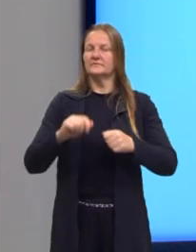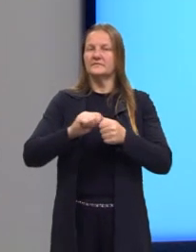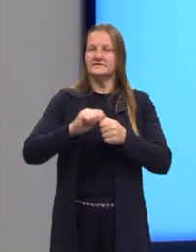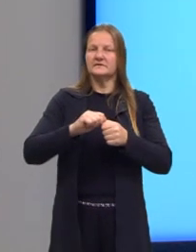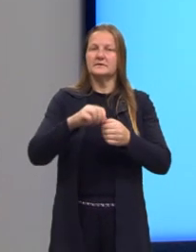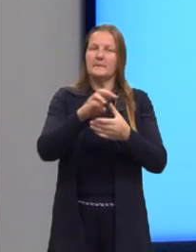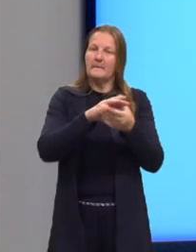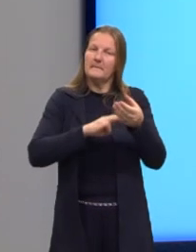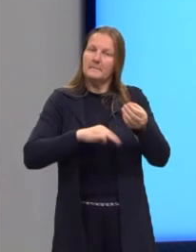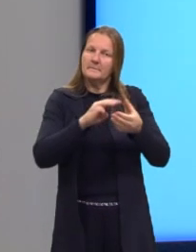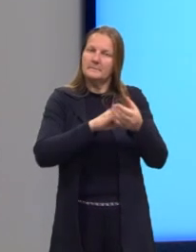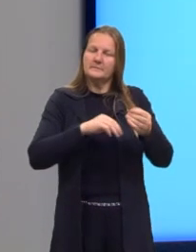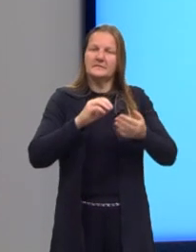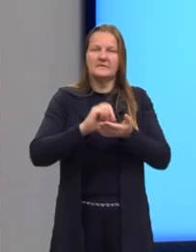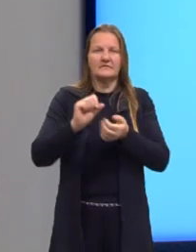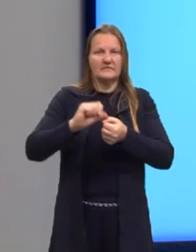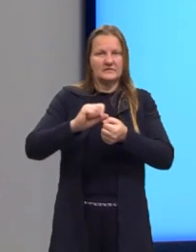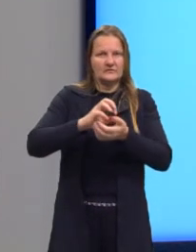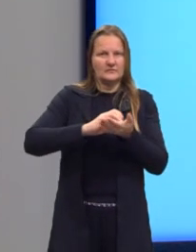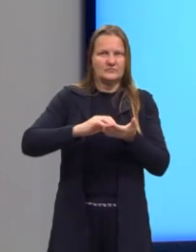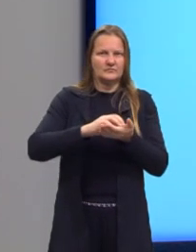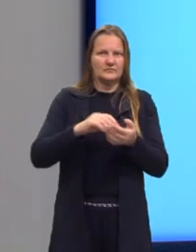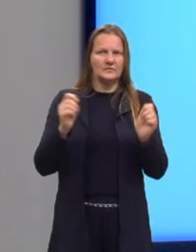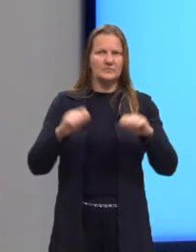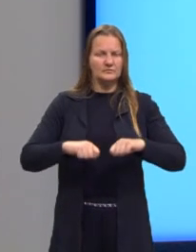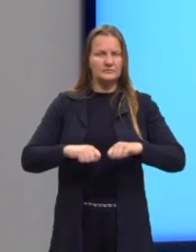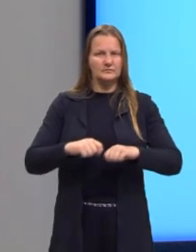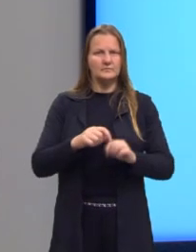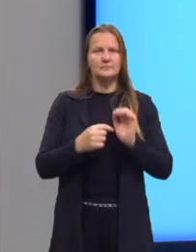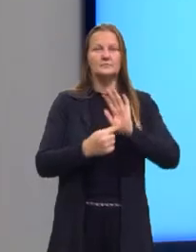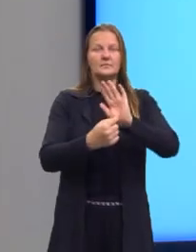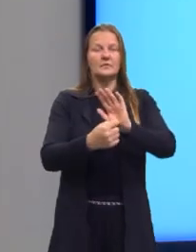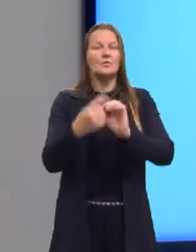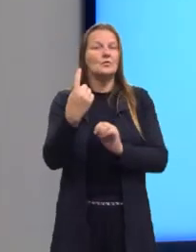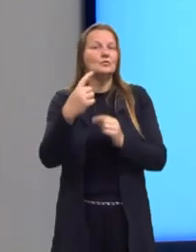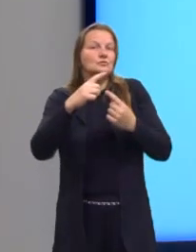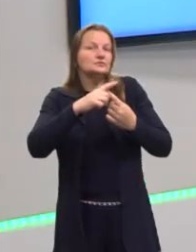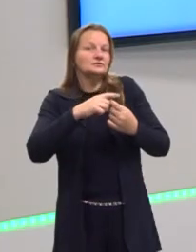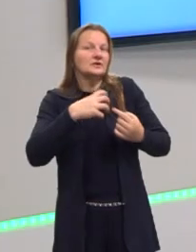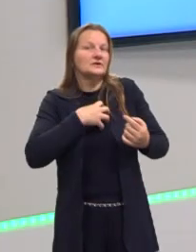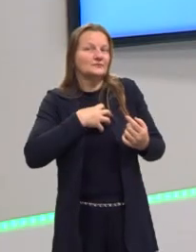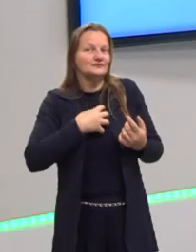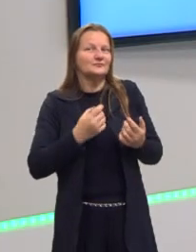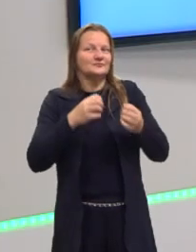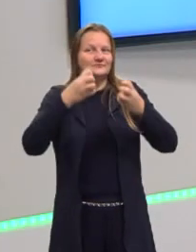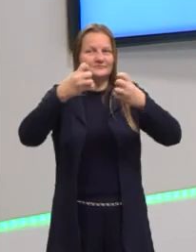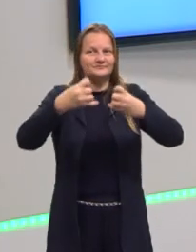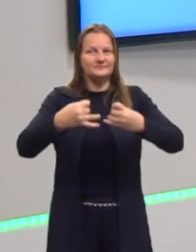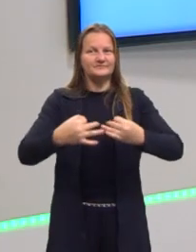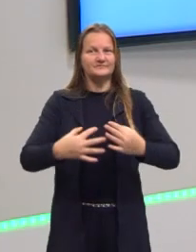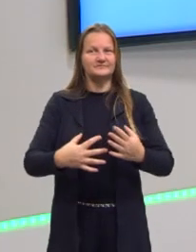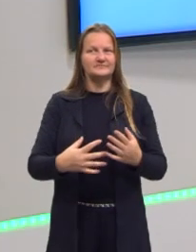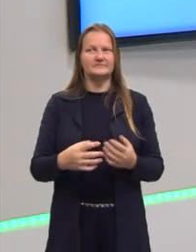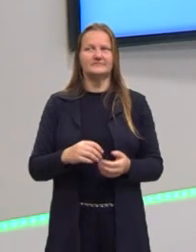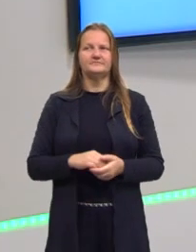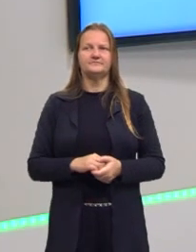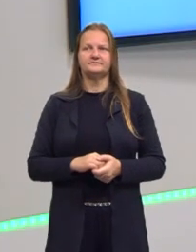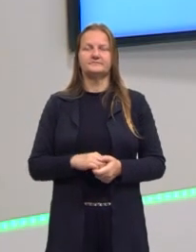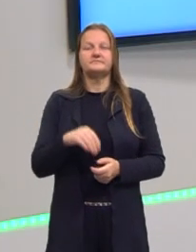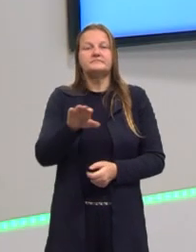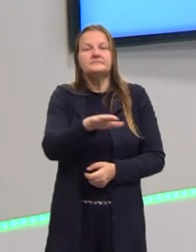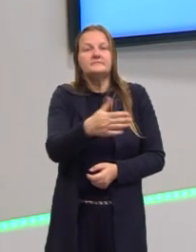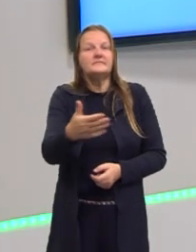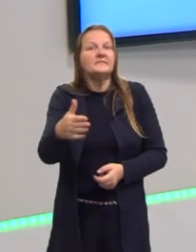desenvolver um cálculo, ou então uma questão. Eu vou apresentar para vocês aqui uma forma para vocês resolverem, e